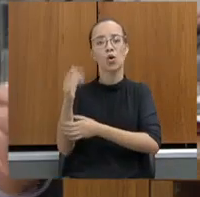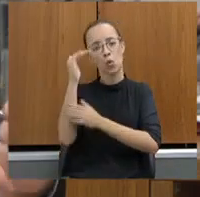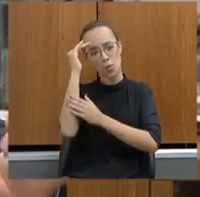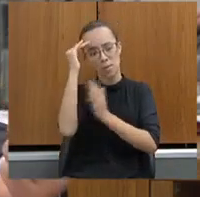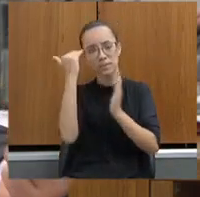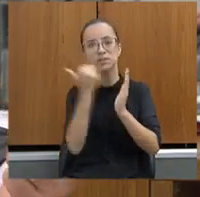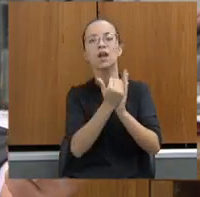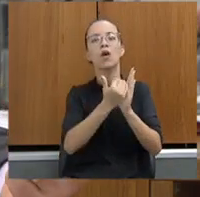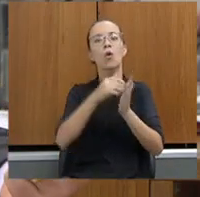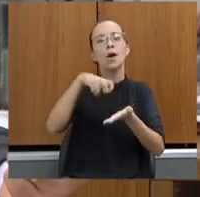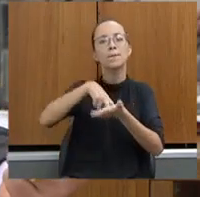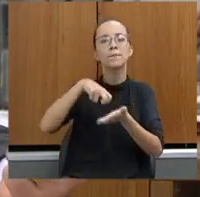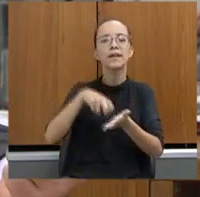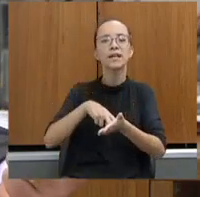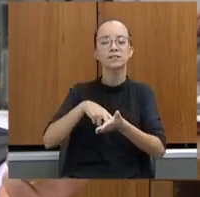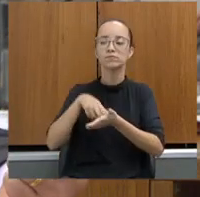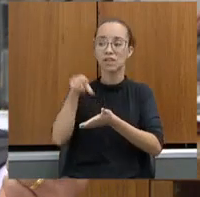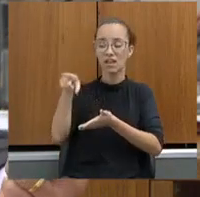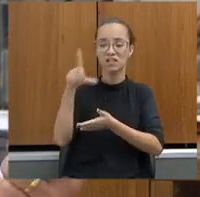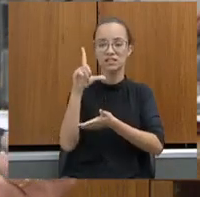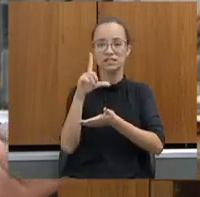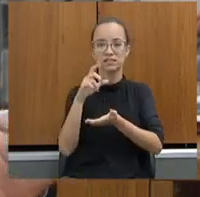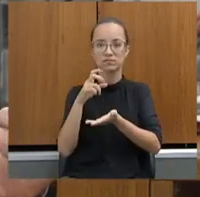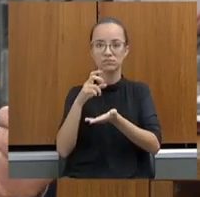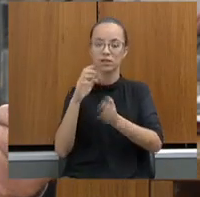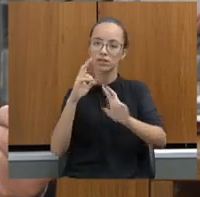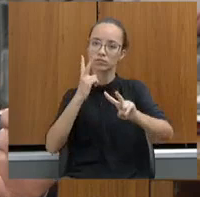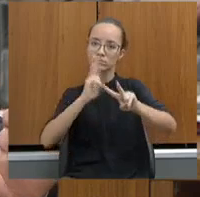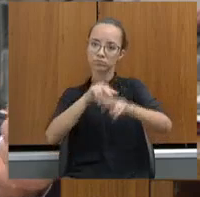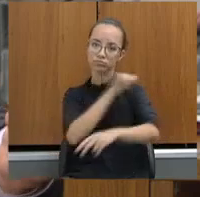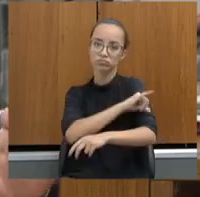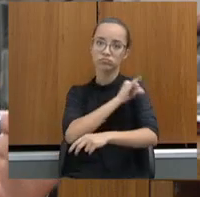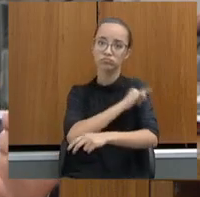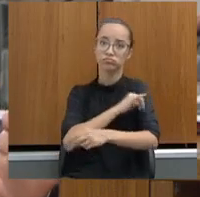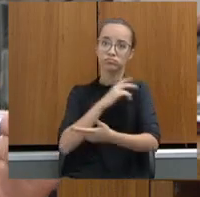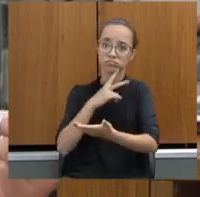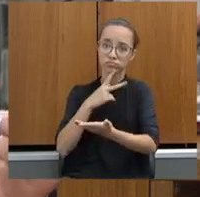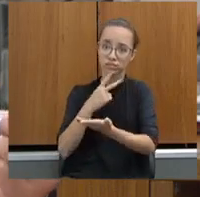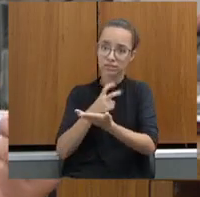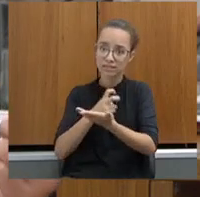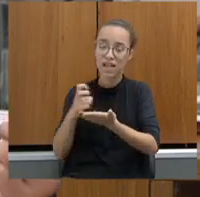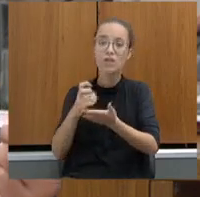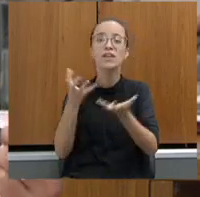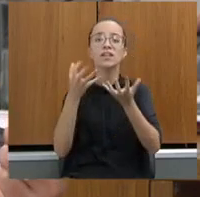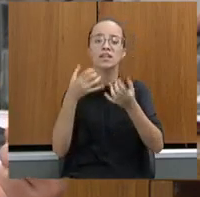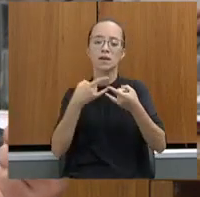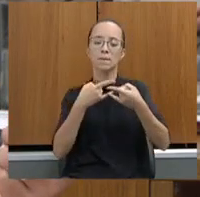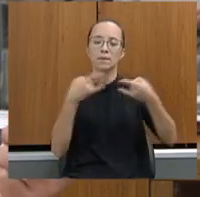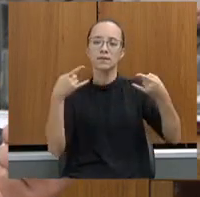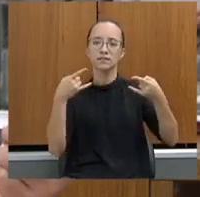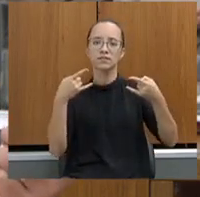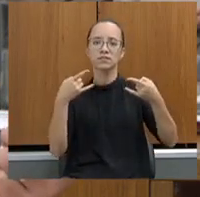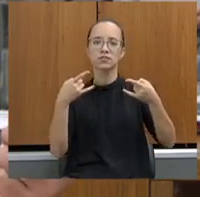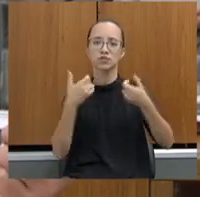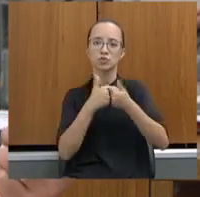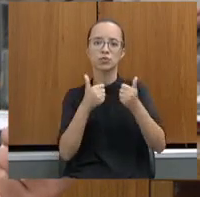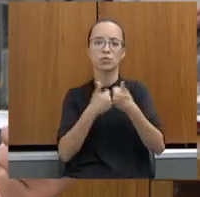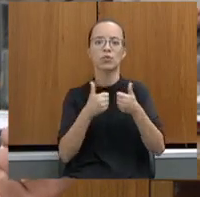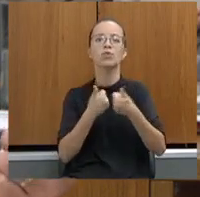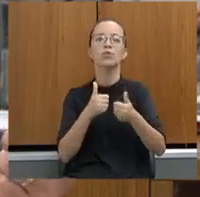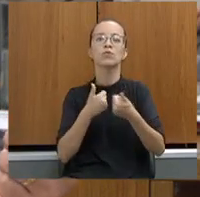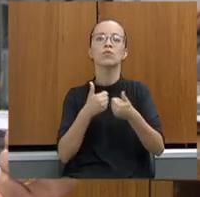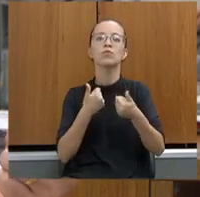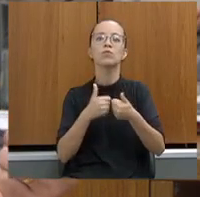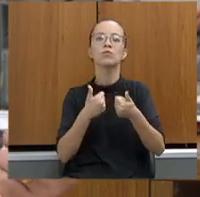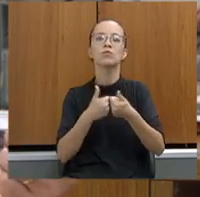saiu da cadeia no Rio de Janeiro, Antônio Carlos, e queria uma passagem para, queria uma passagem de ônibus para,